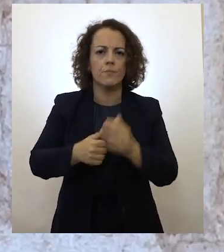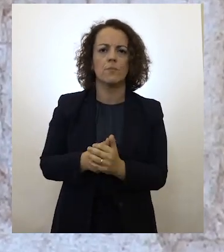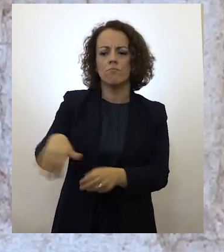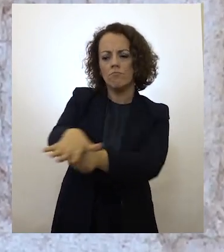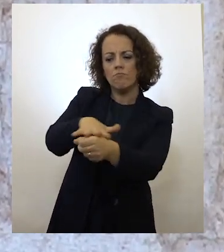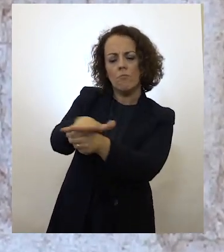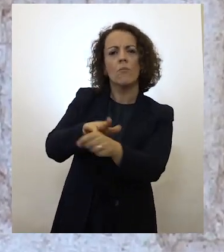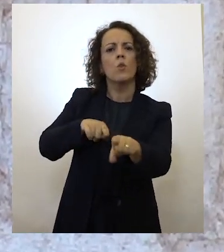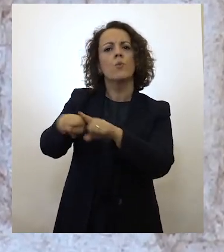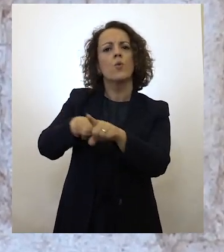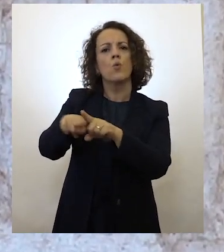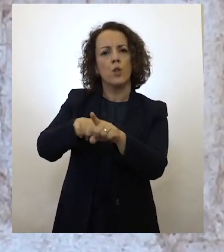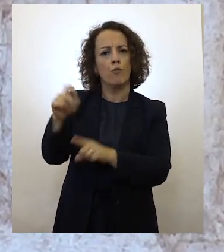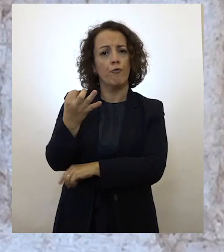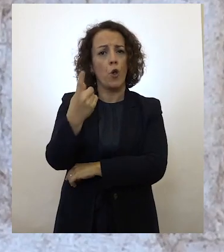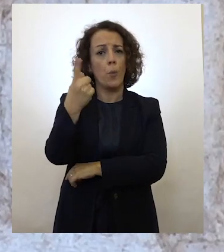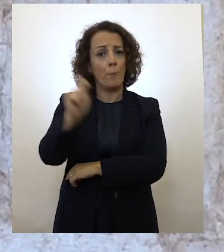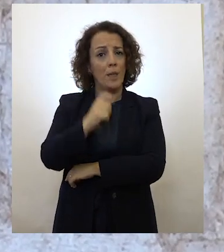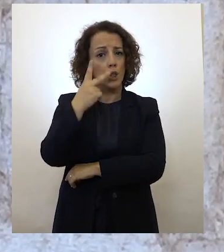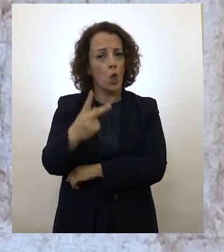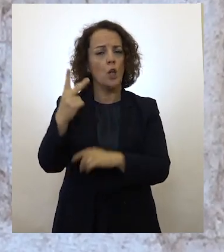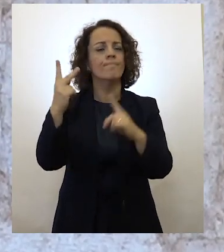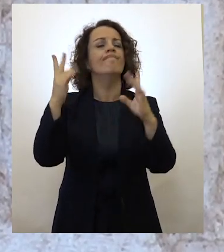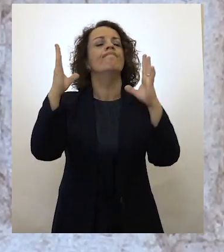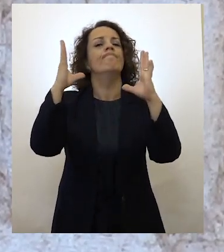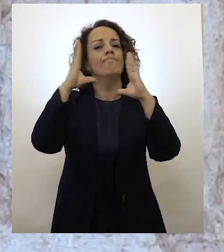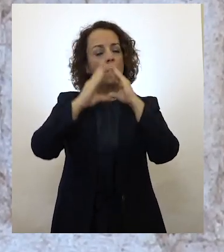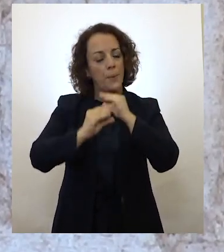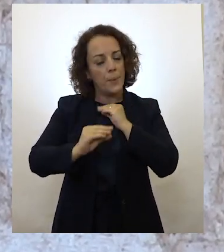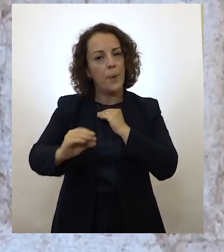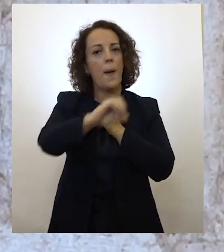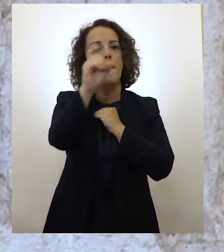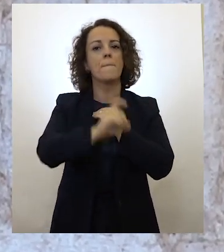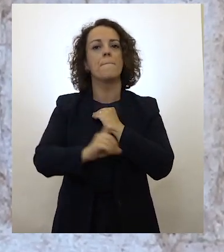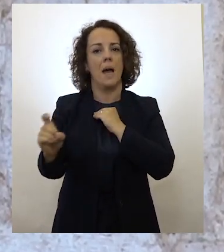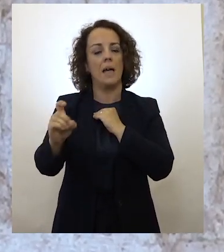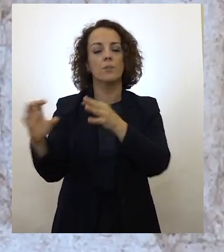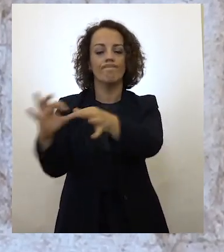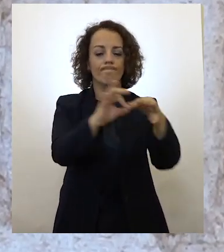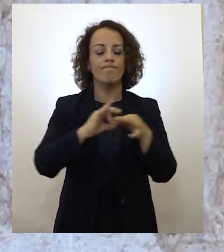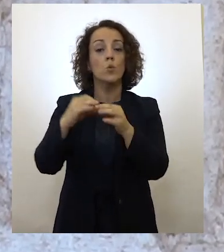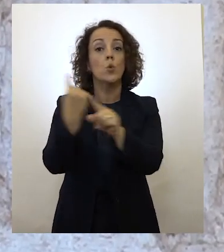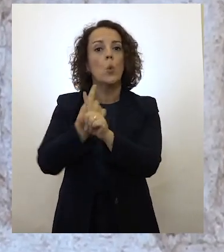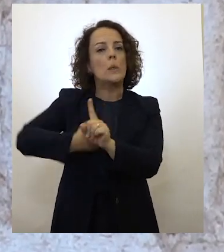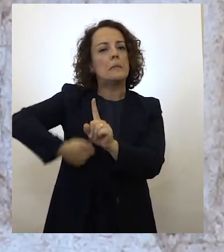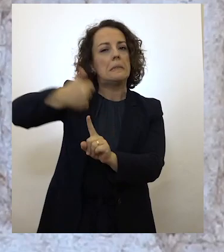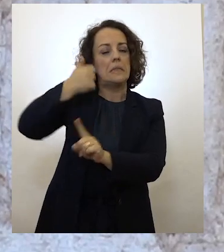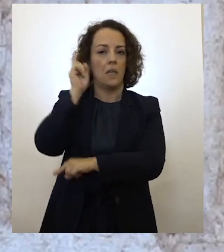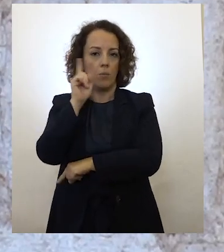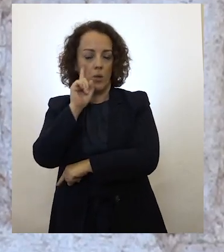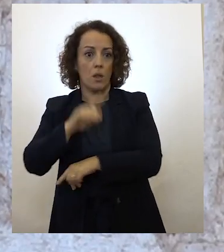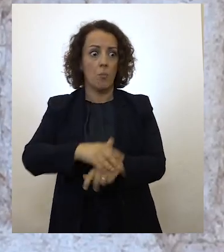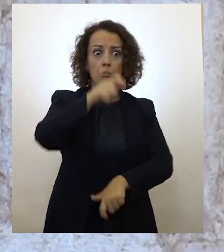fizeram uma trégua de dois meses e uniram-se no essencial. Os que tinham de garantir